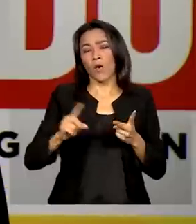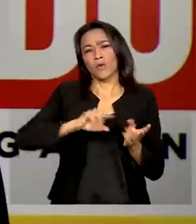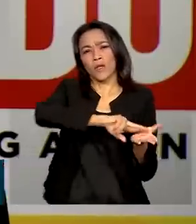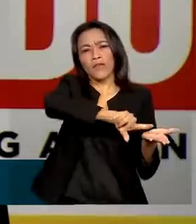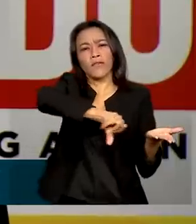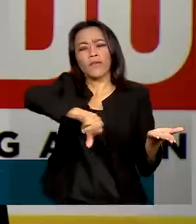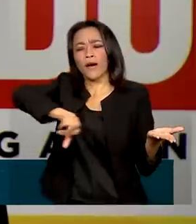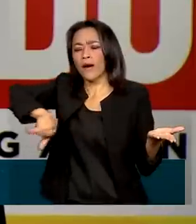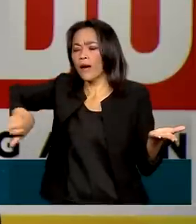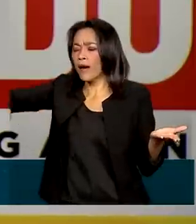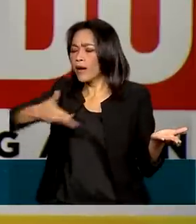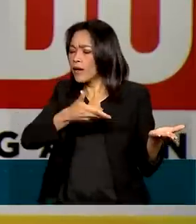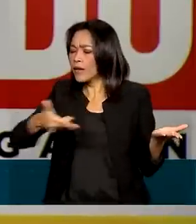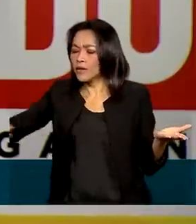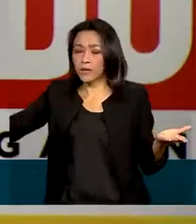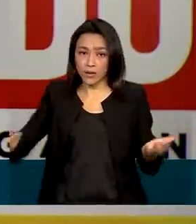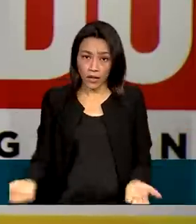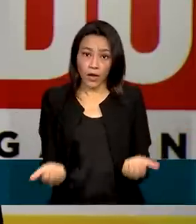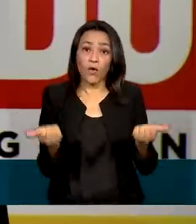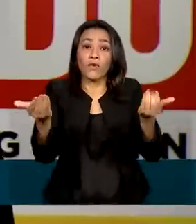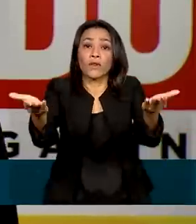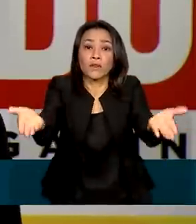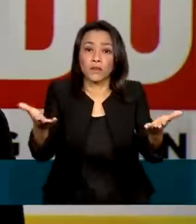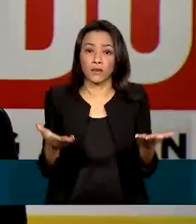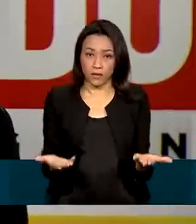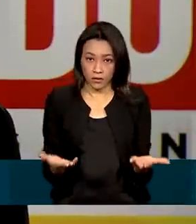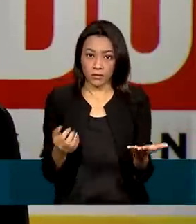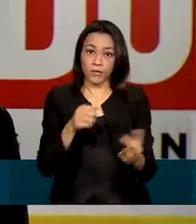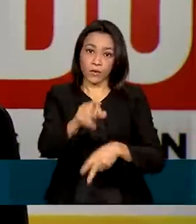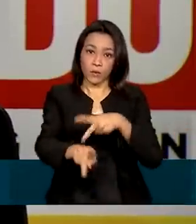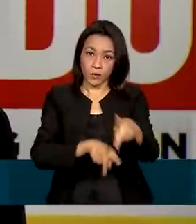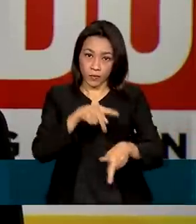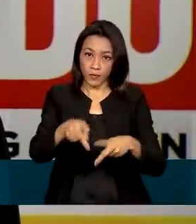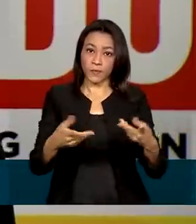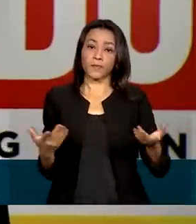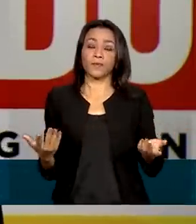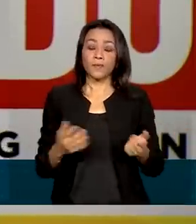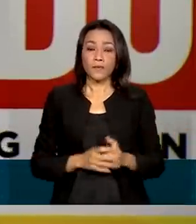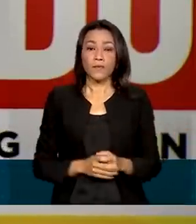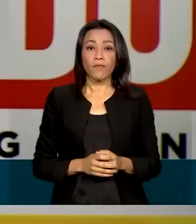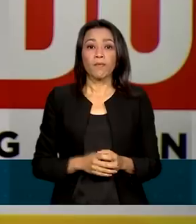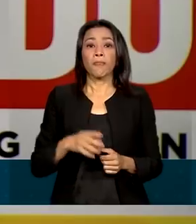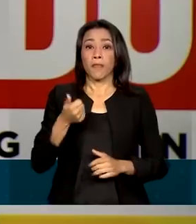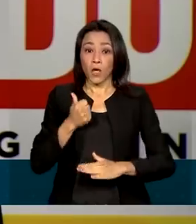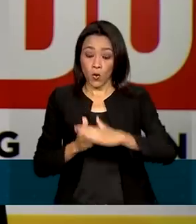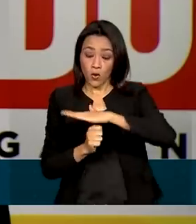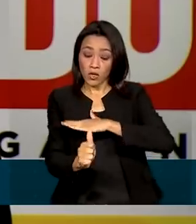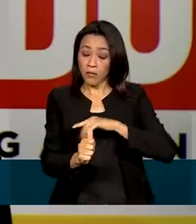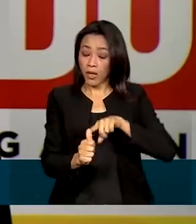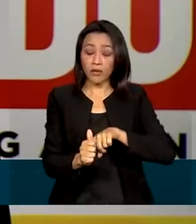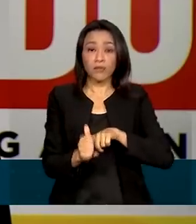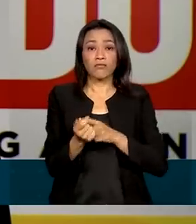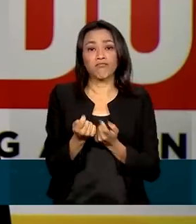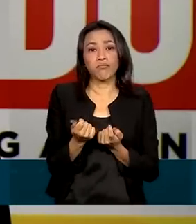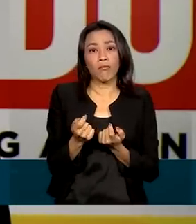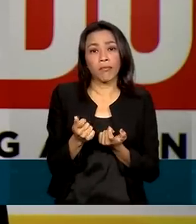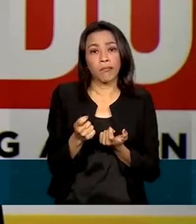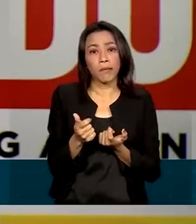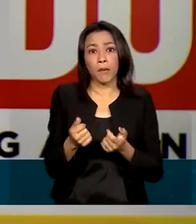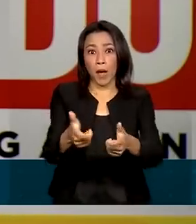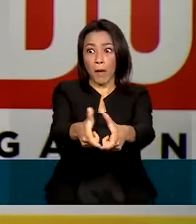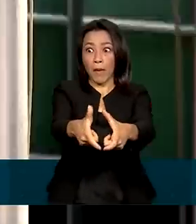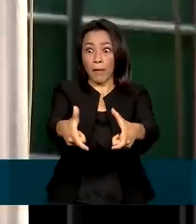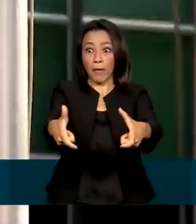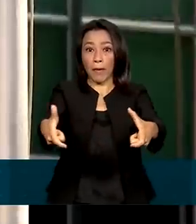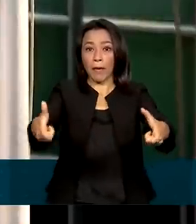série de serviços que prestados à população nessa área e o orçamento não acompanhou a demanda crescente por